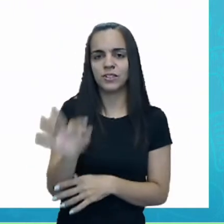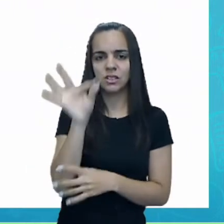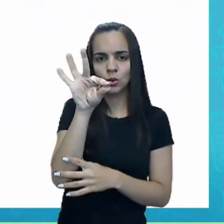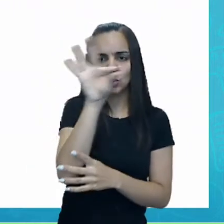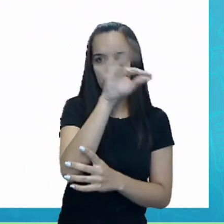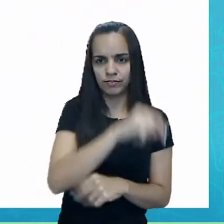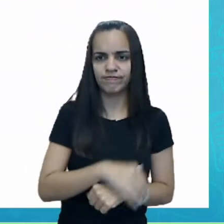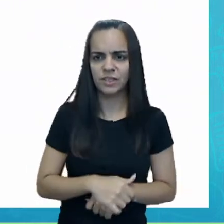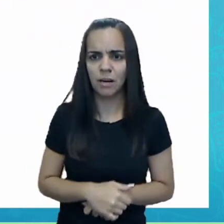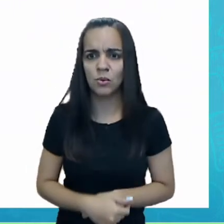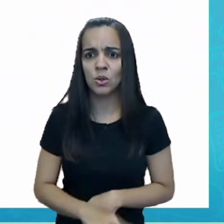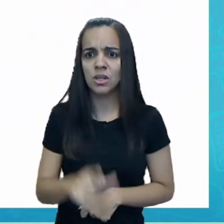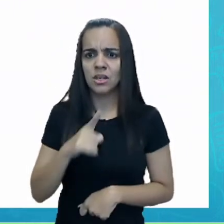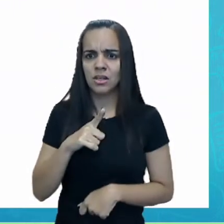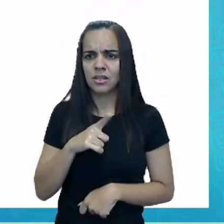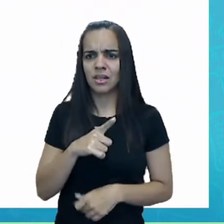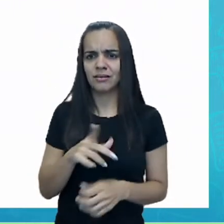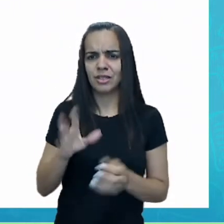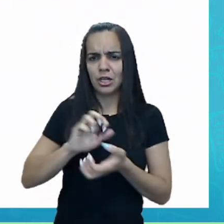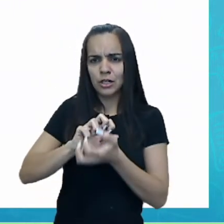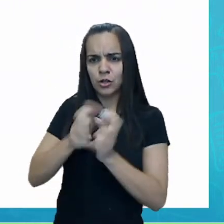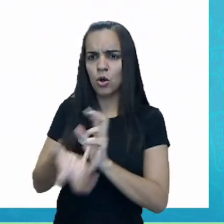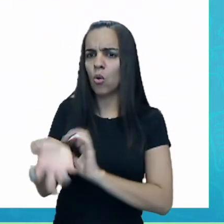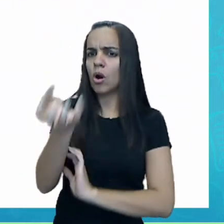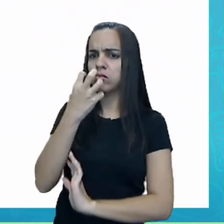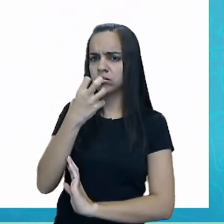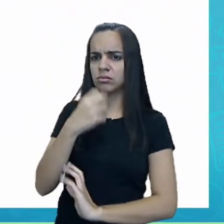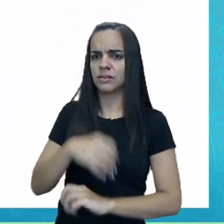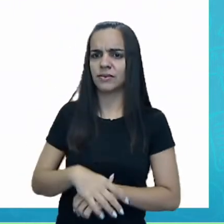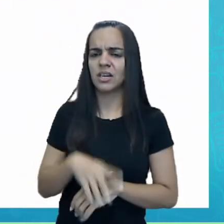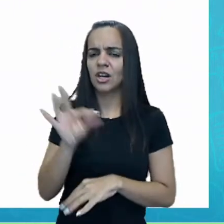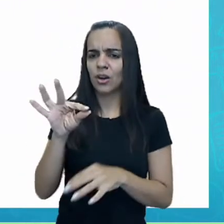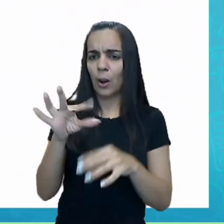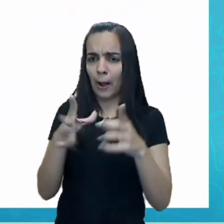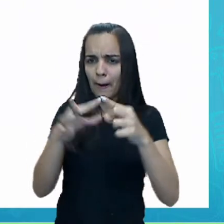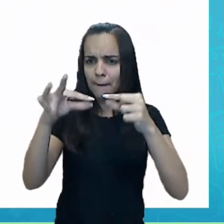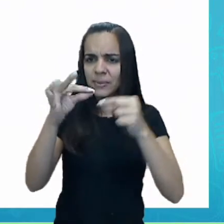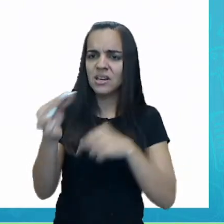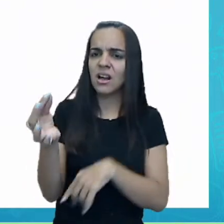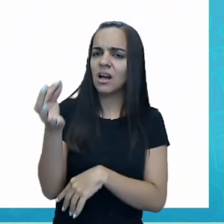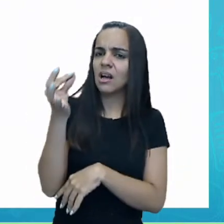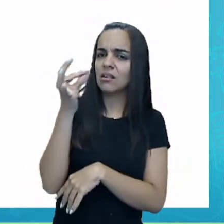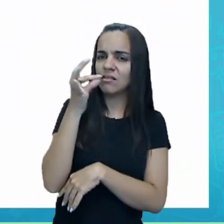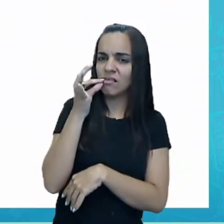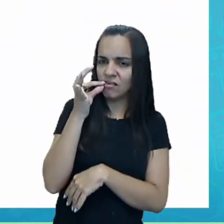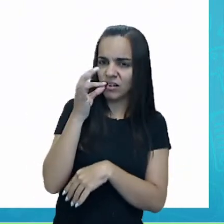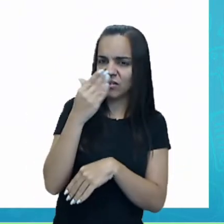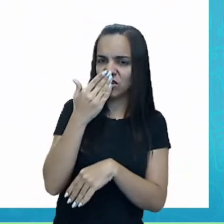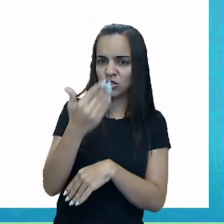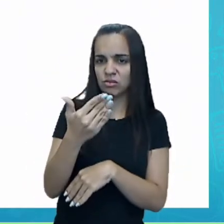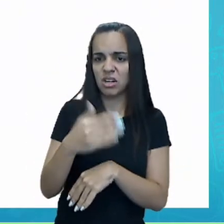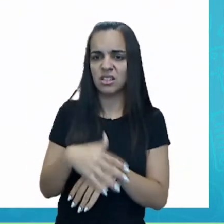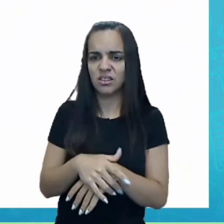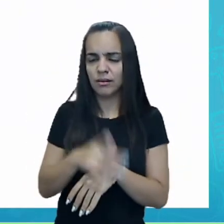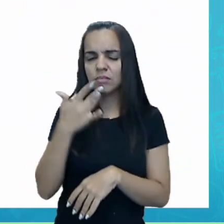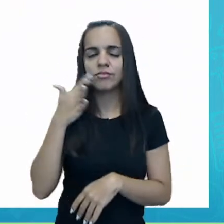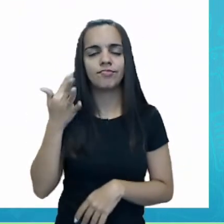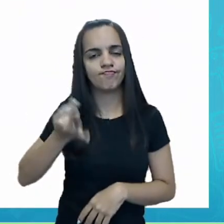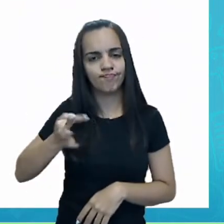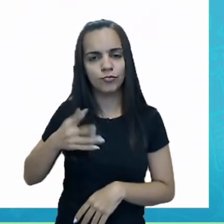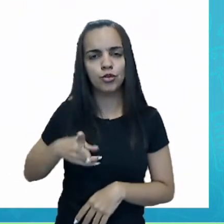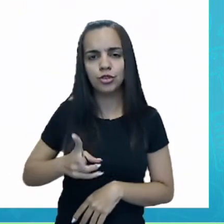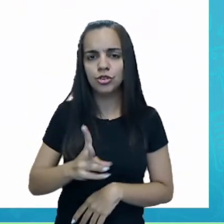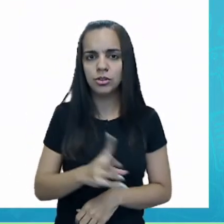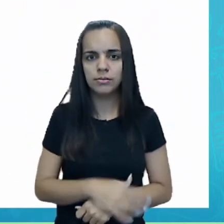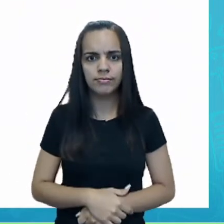nozes na boca, botava a pena bem na frente do nariz e o dente ainda doía.